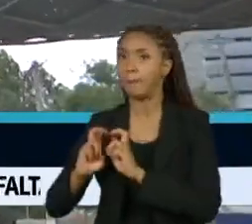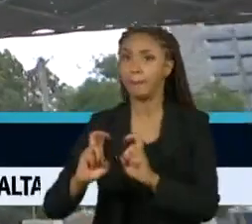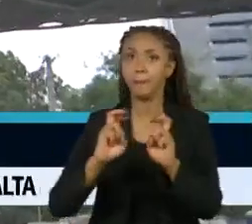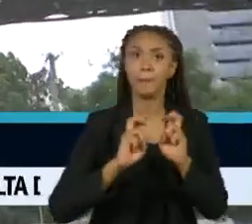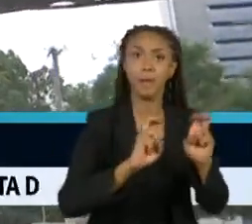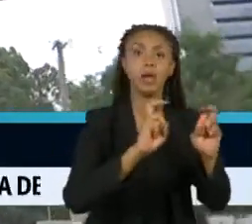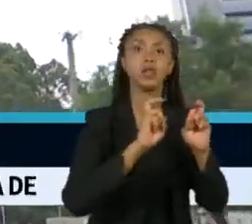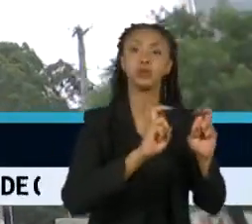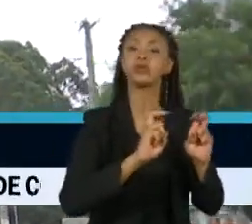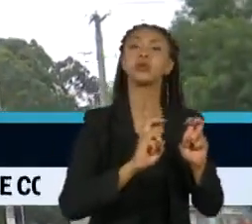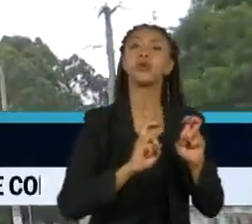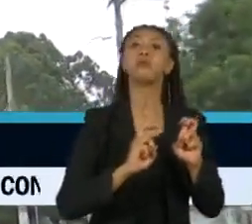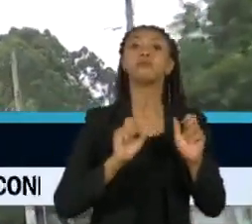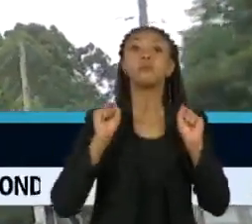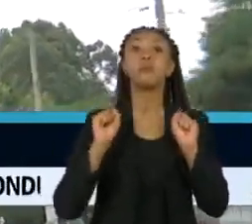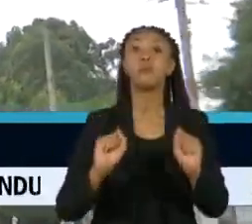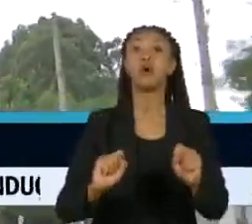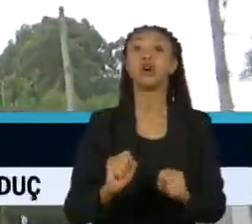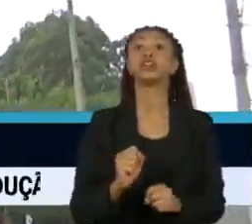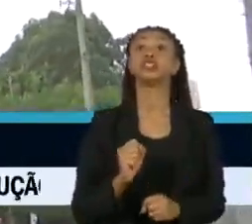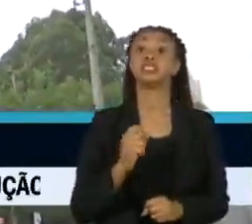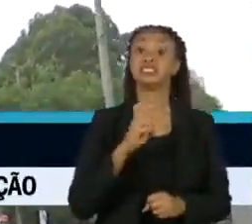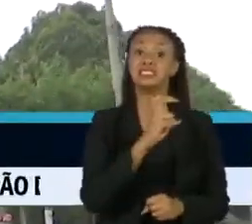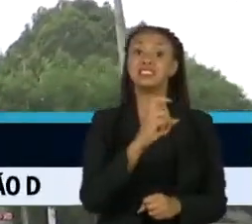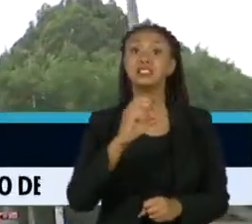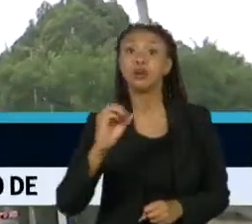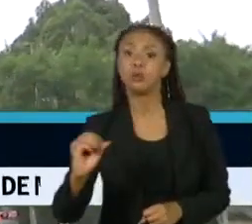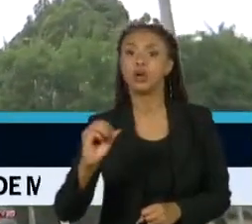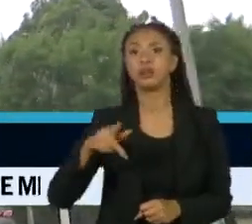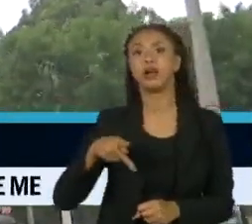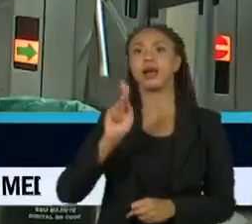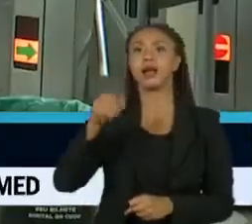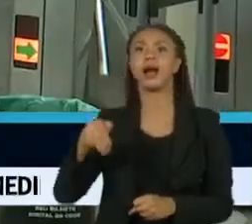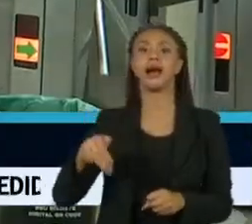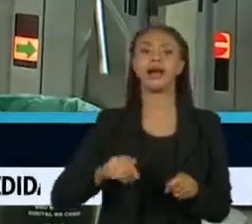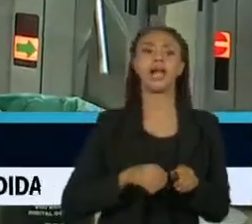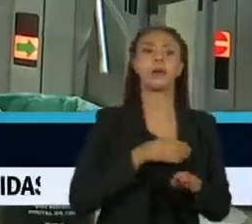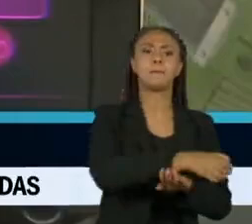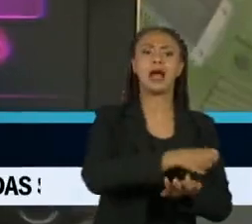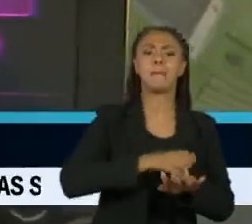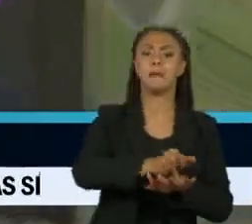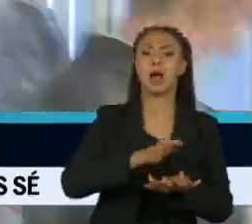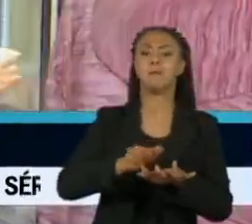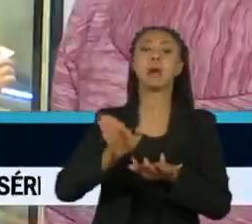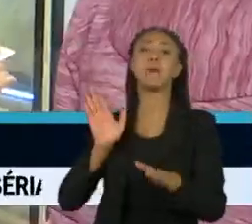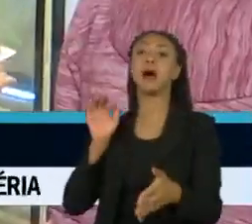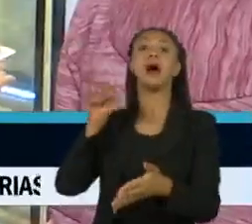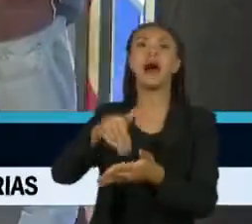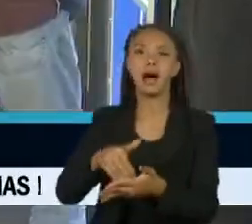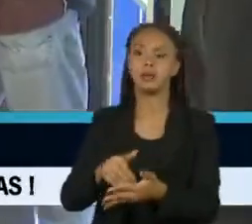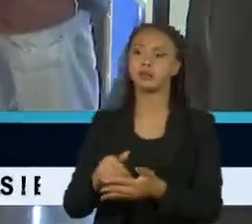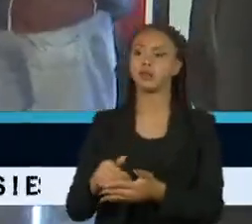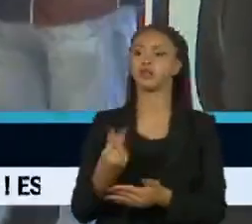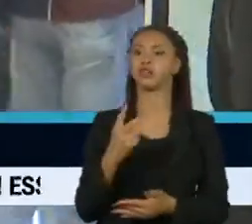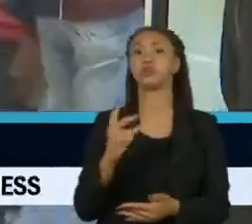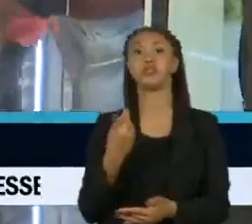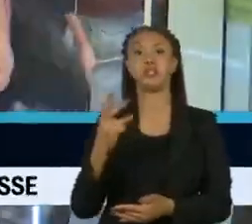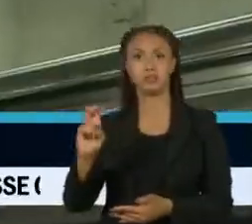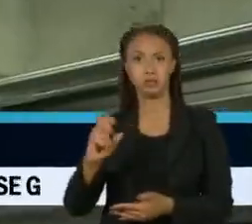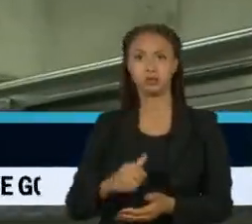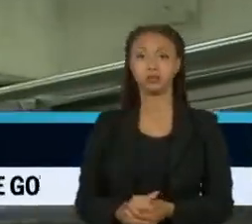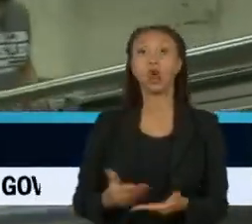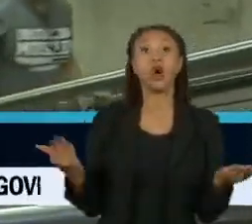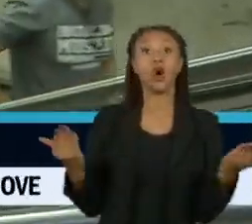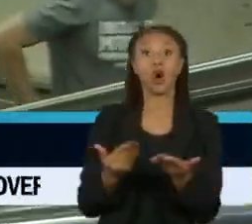a malha em pelo menos 50 quilômetros até 2025. Hoje, a rede tem 101 quilômetros